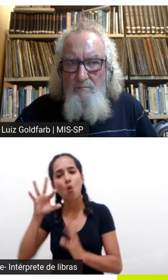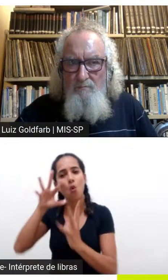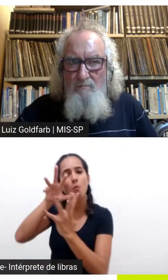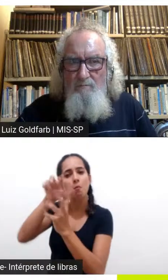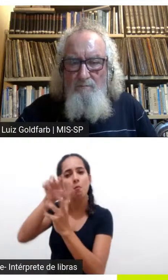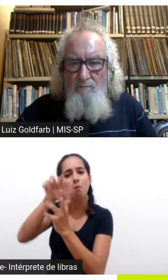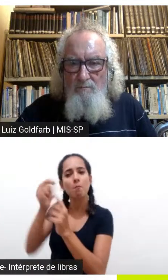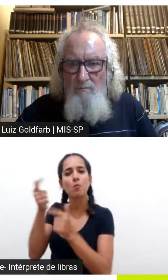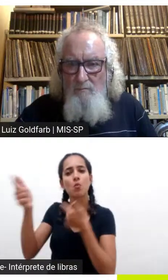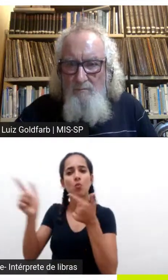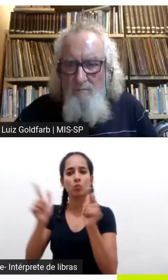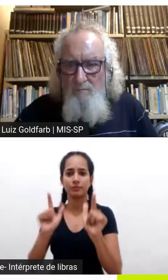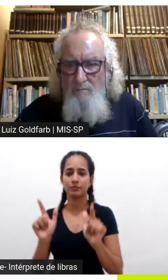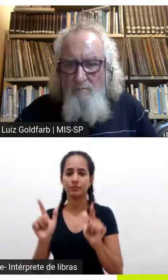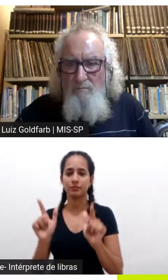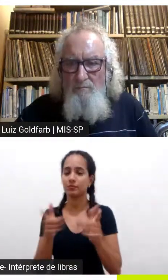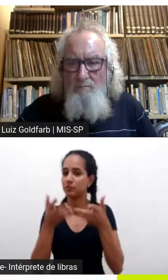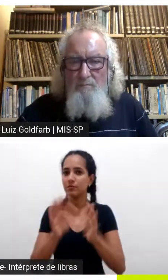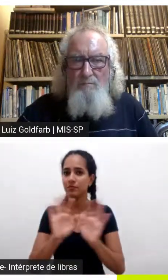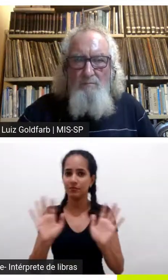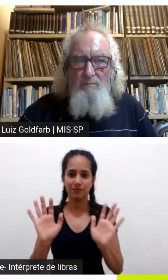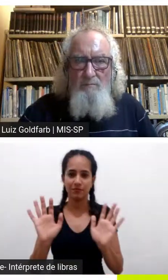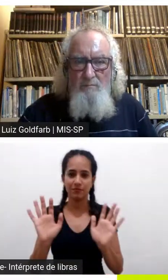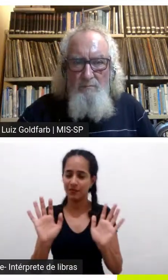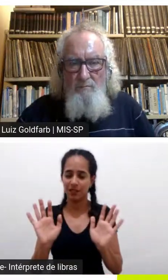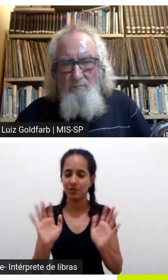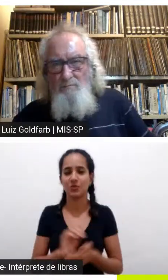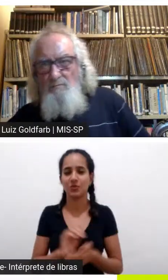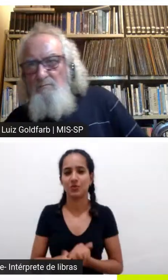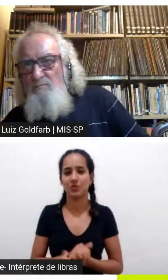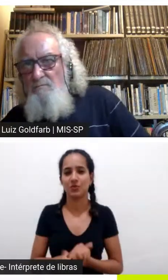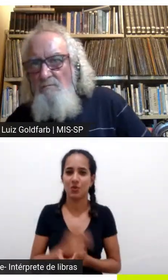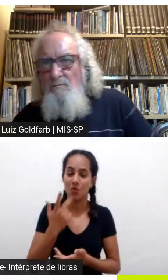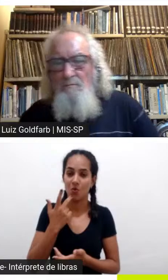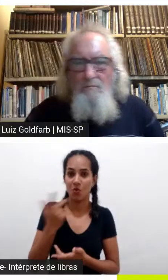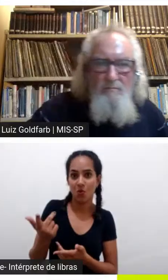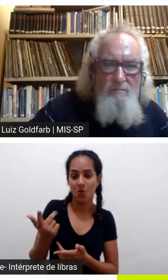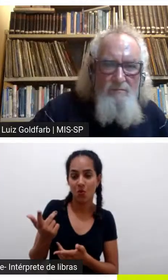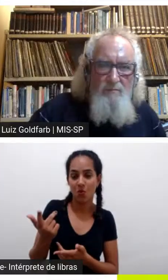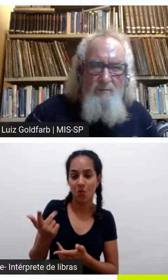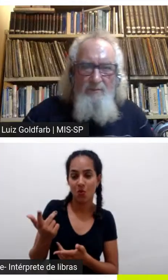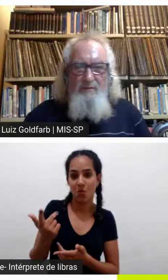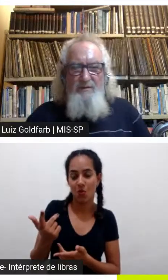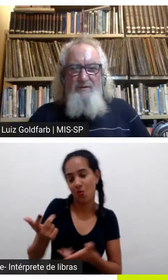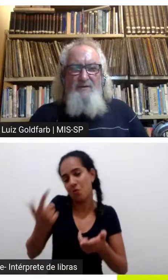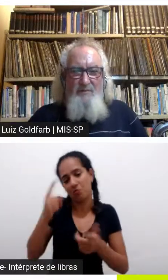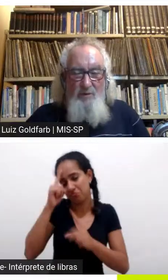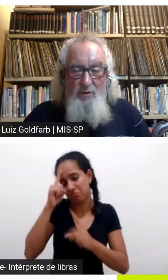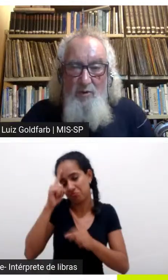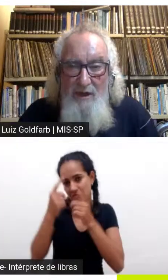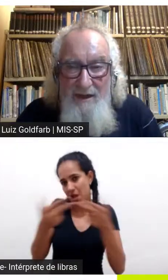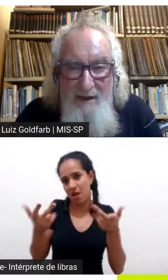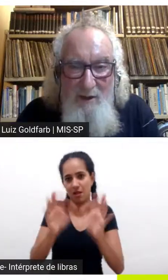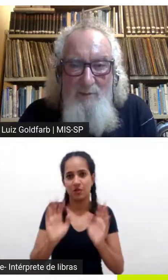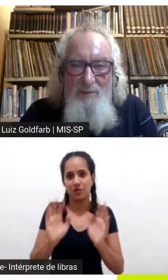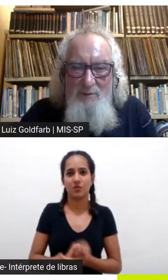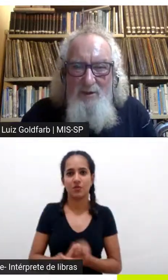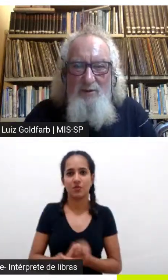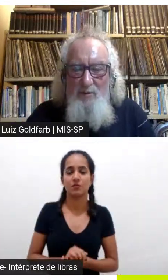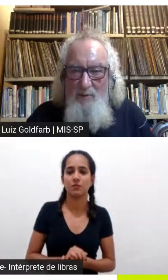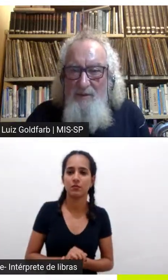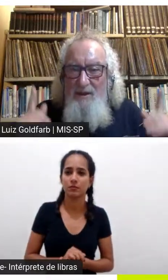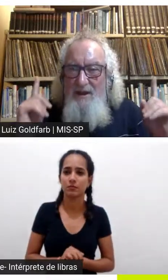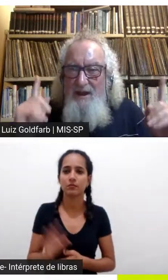então é isso é criatividade se fosse como artista que eu teria para falar é criatividade muito legal